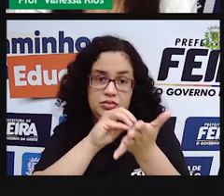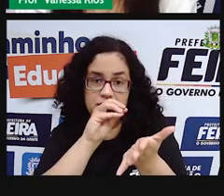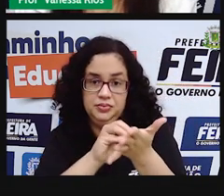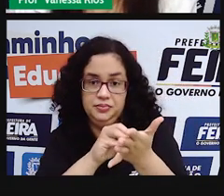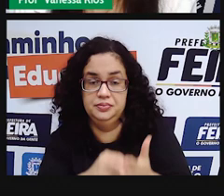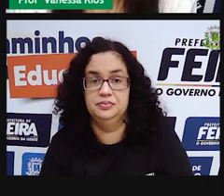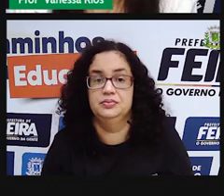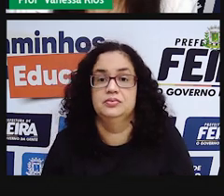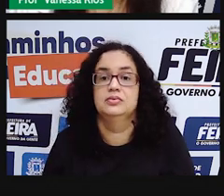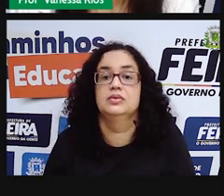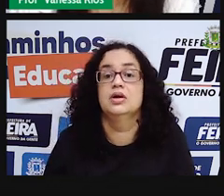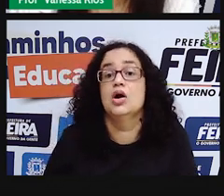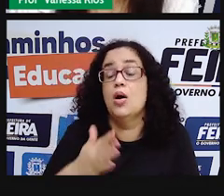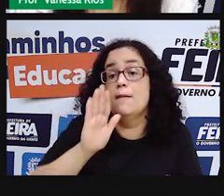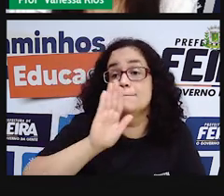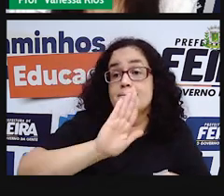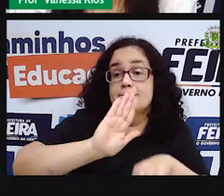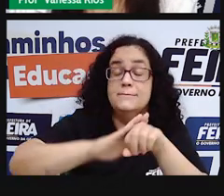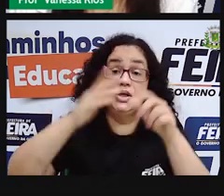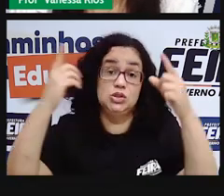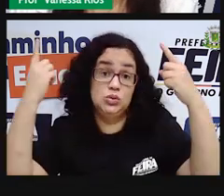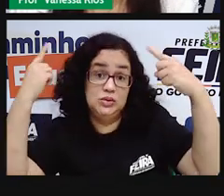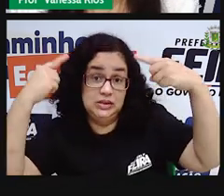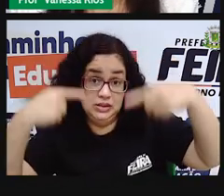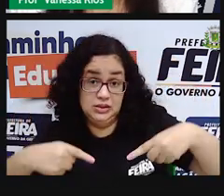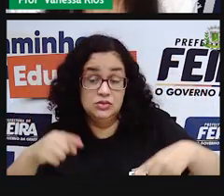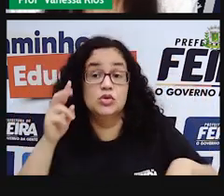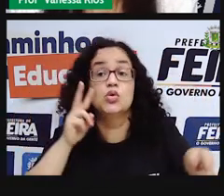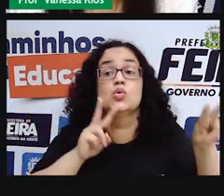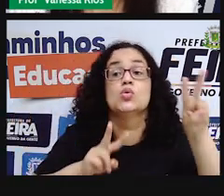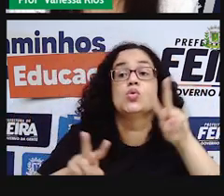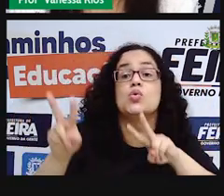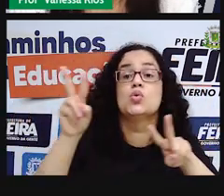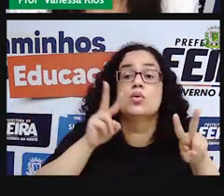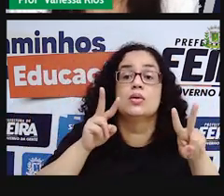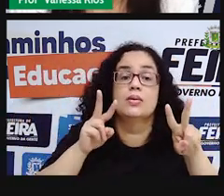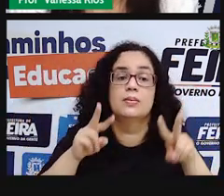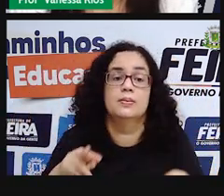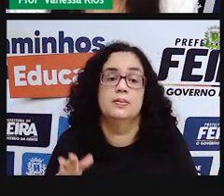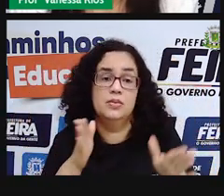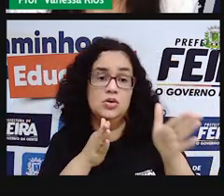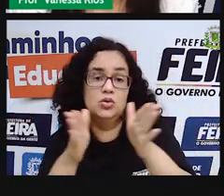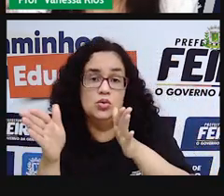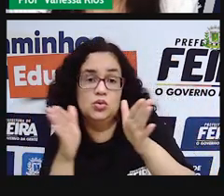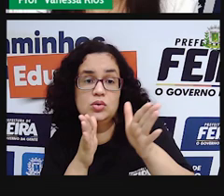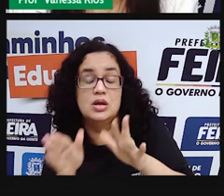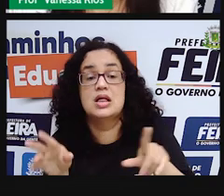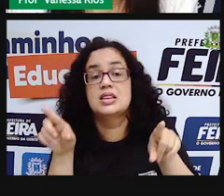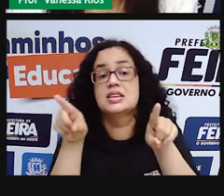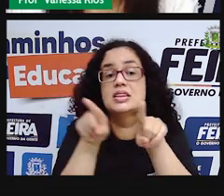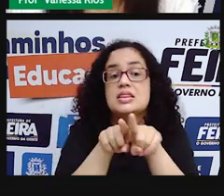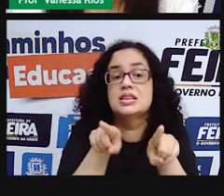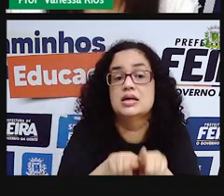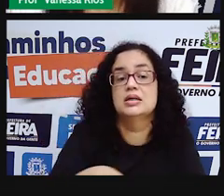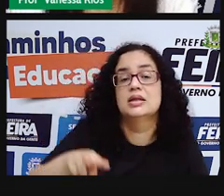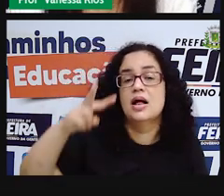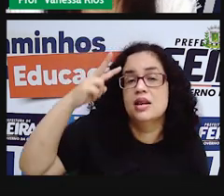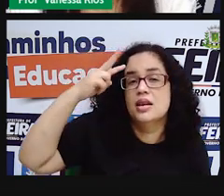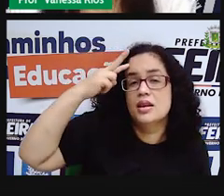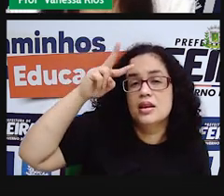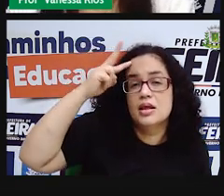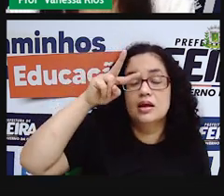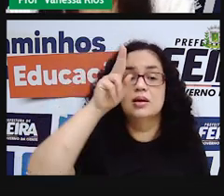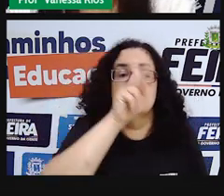E a PRO tem mais um desafio, observando proporção, observando também, lembrando aí, já que a PRO usou os